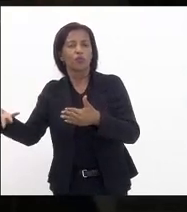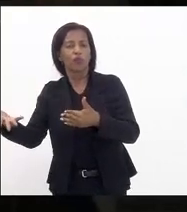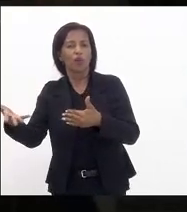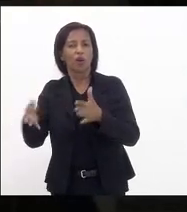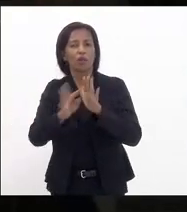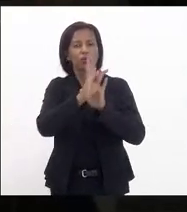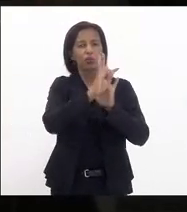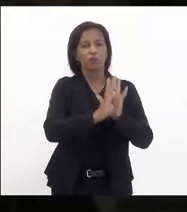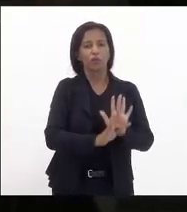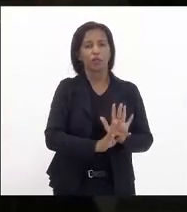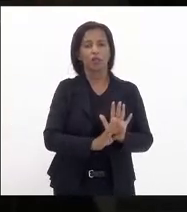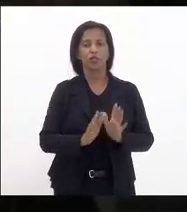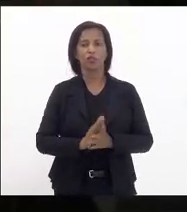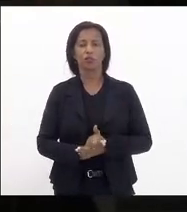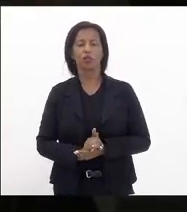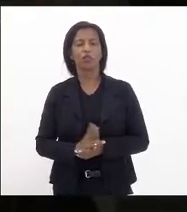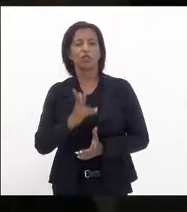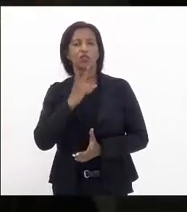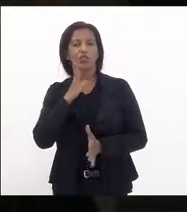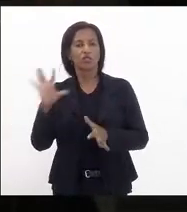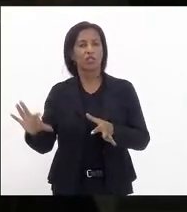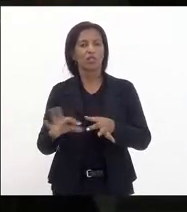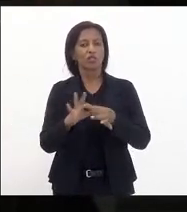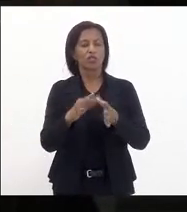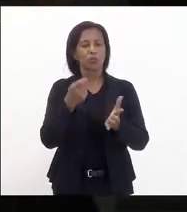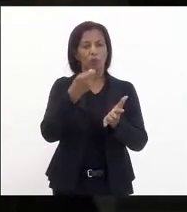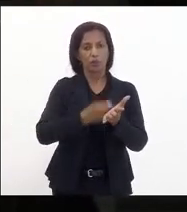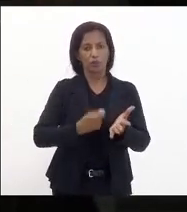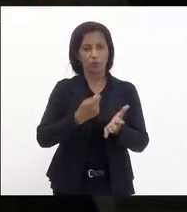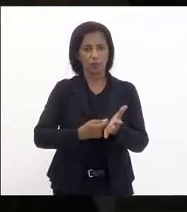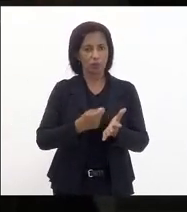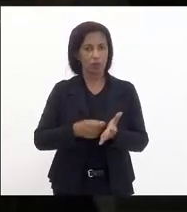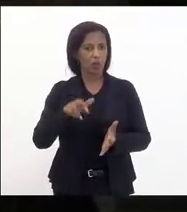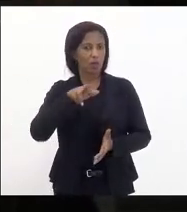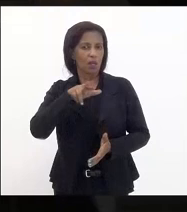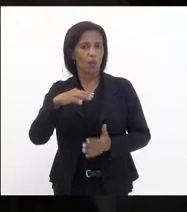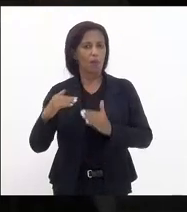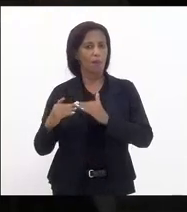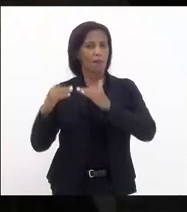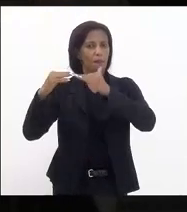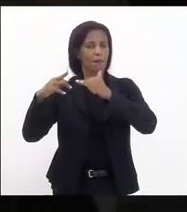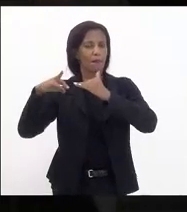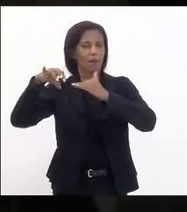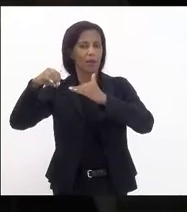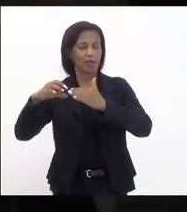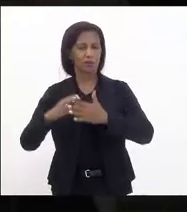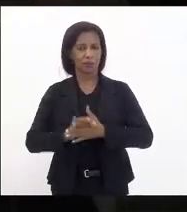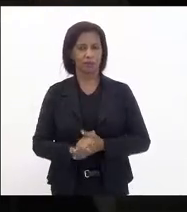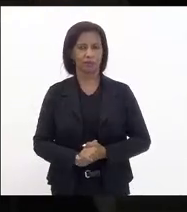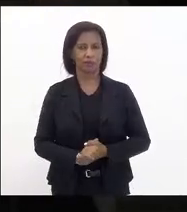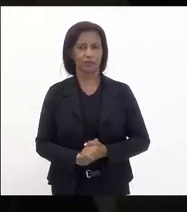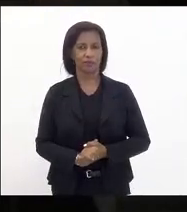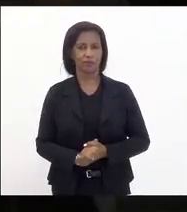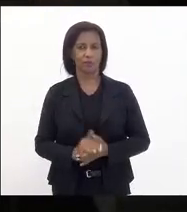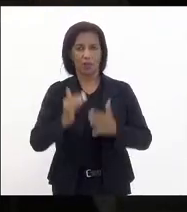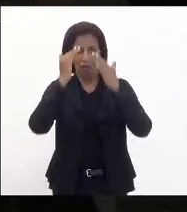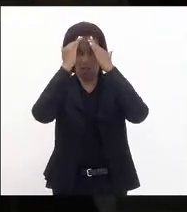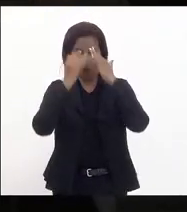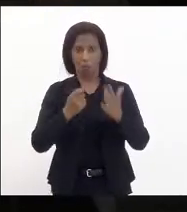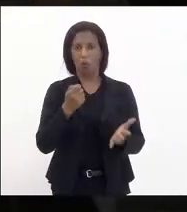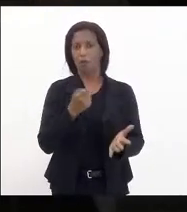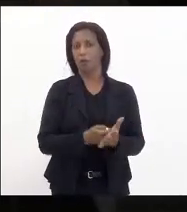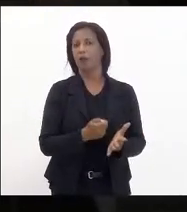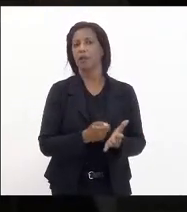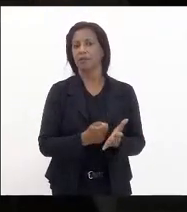texto de adesão ao regime não é um mero requinte é uma obrigação